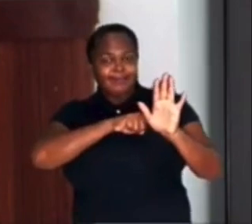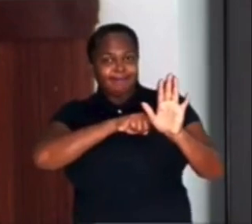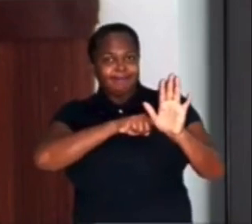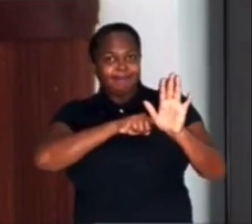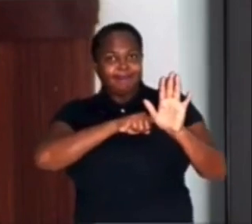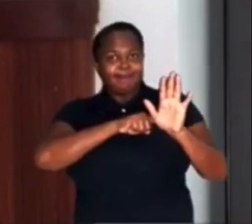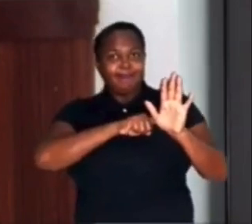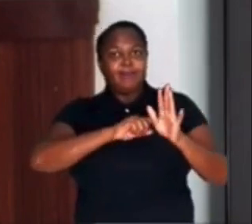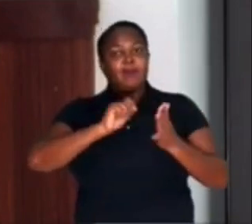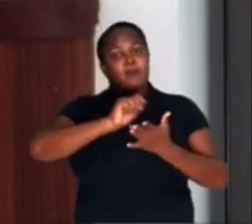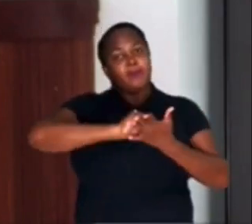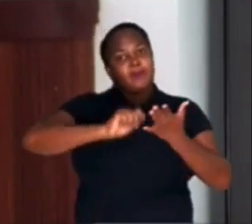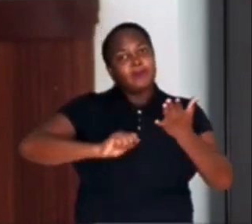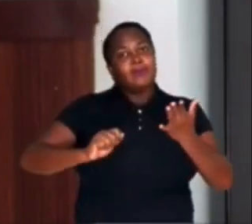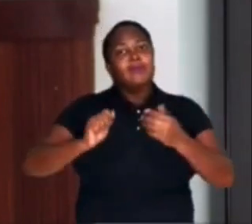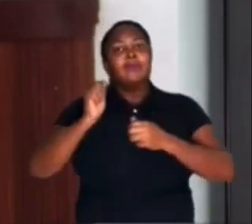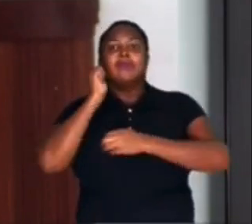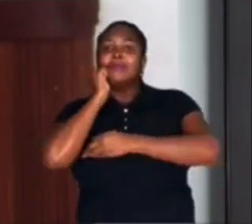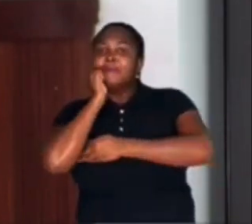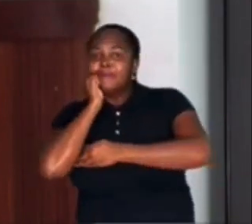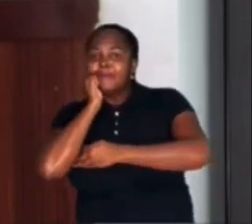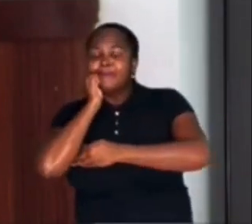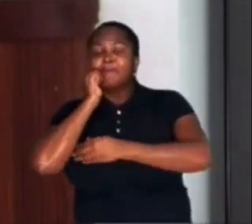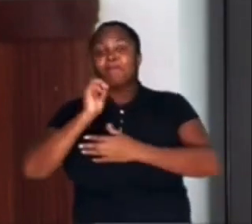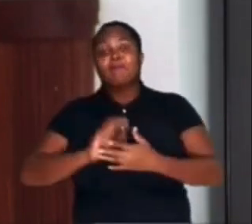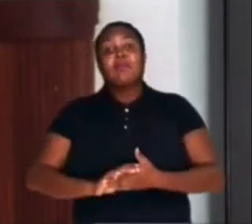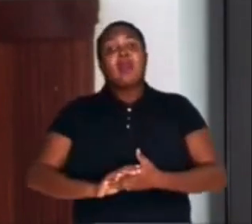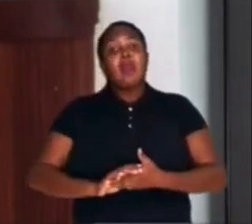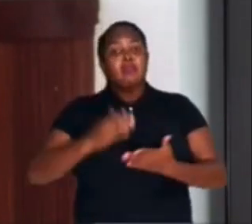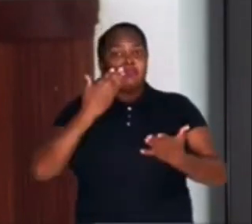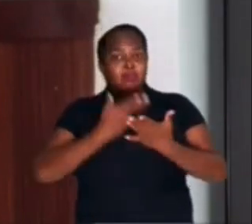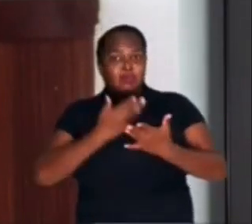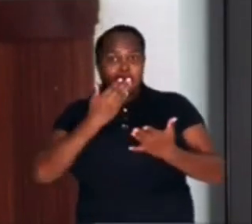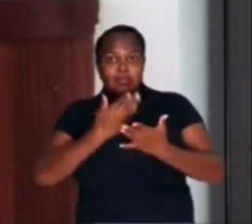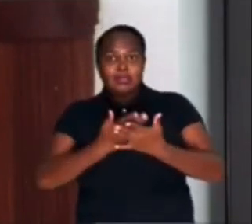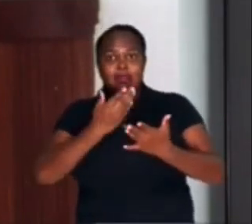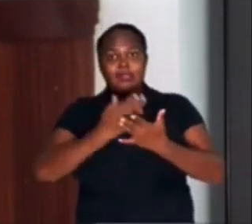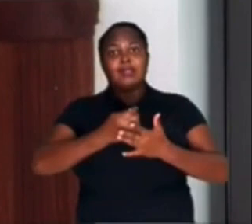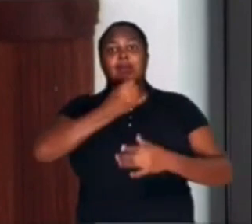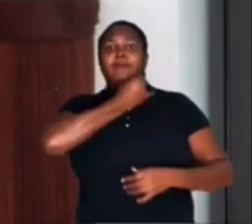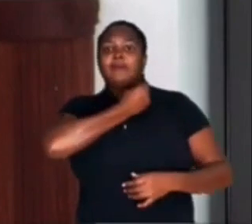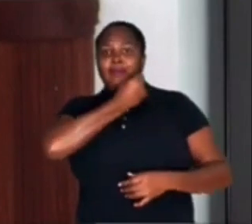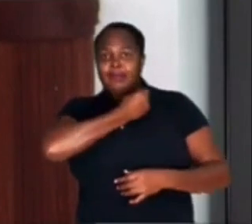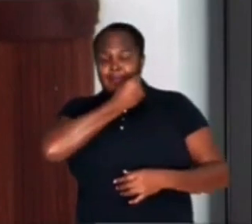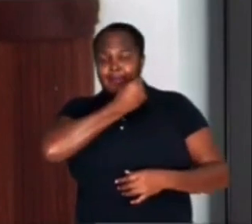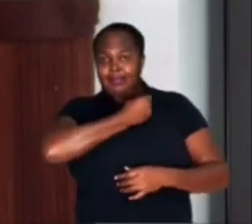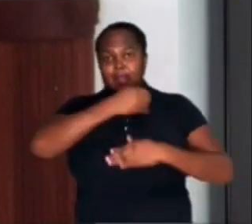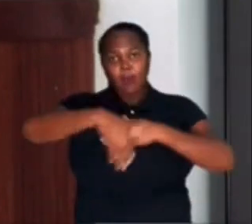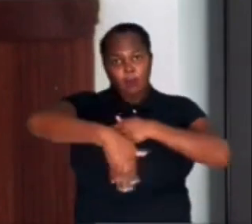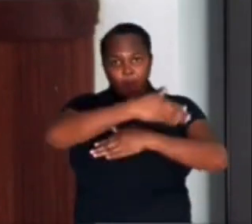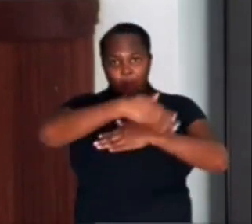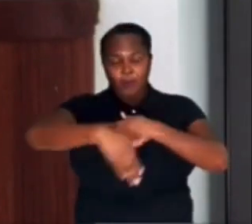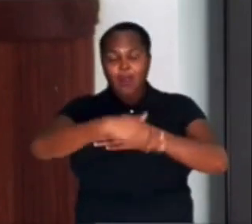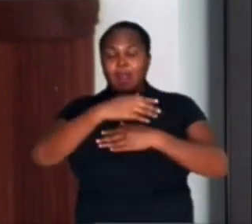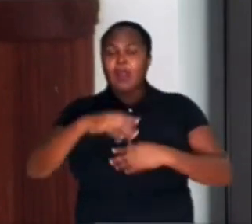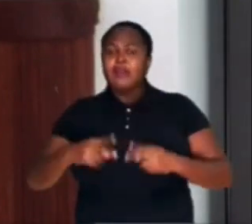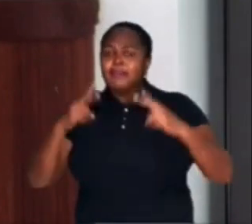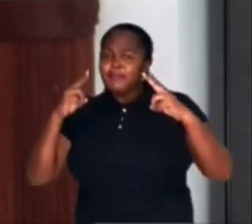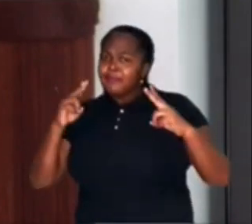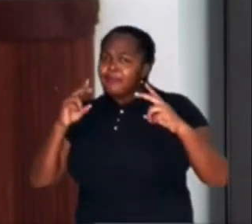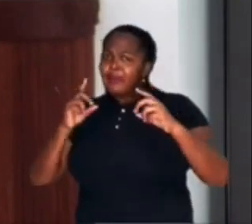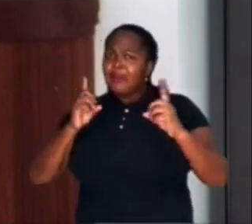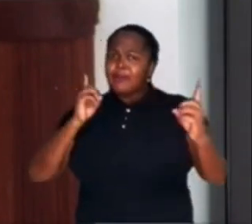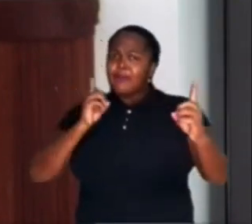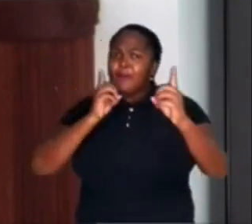Ainda menino, quando morava em frente ao Emeé, na antiga rua Fonte da Cruz, eu vi pela primeira vez um trio elétrico,